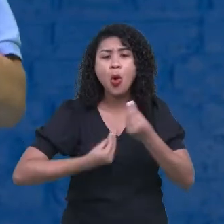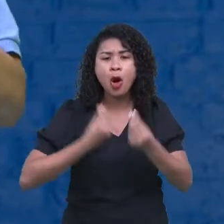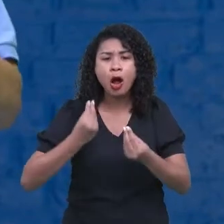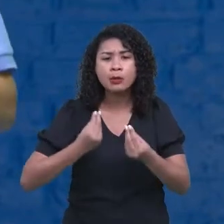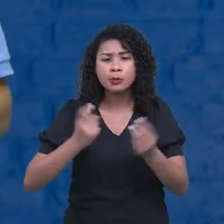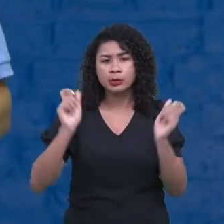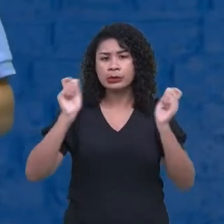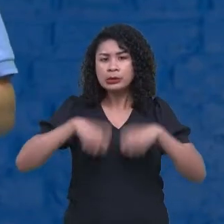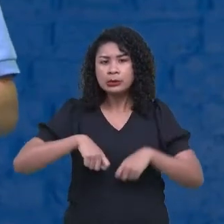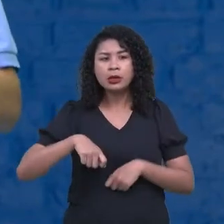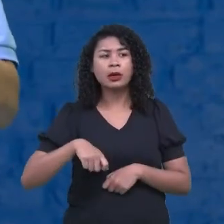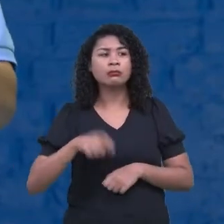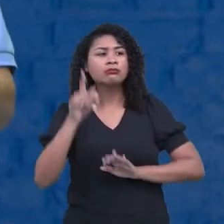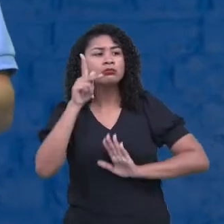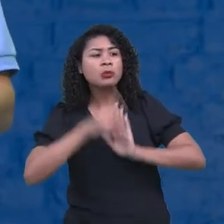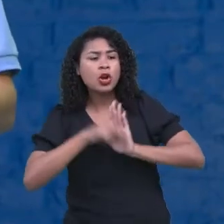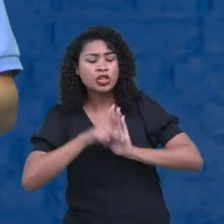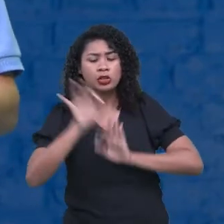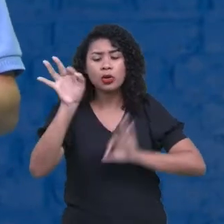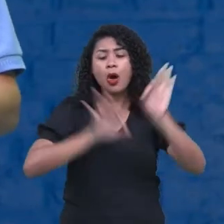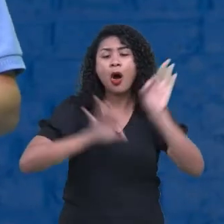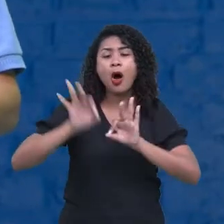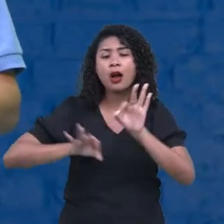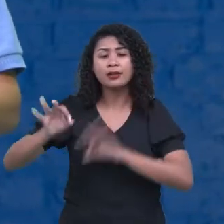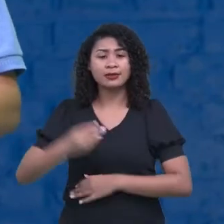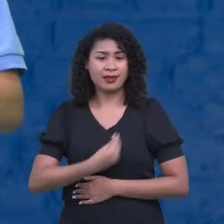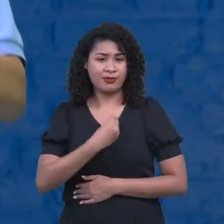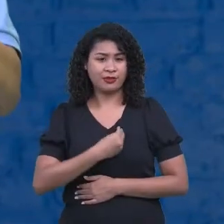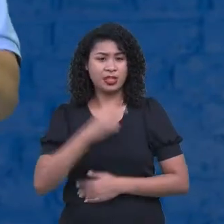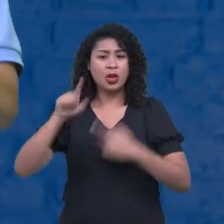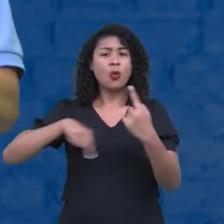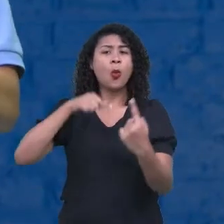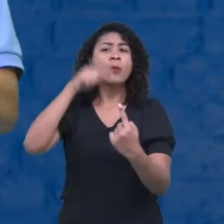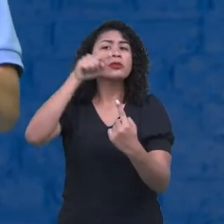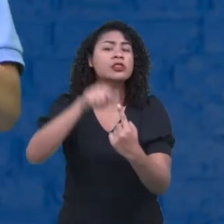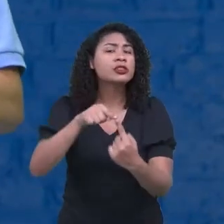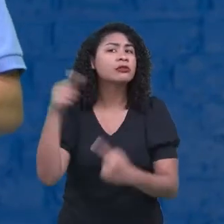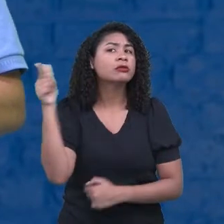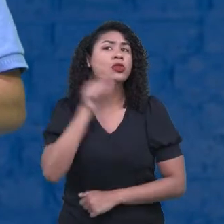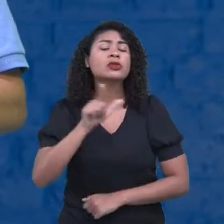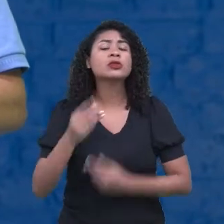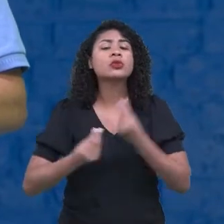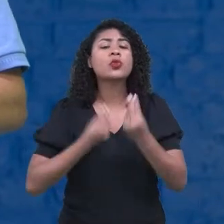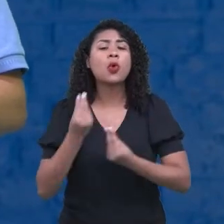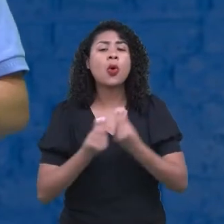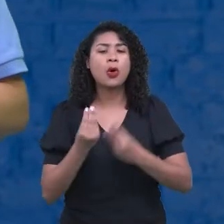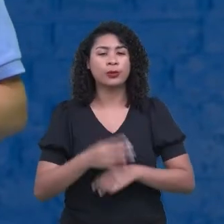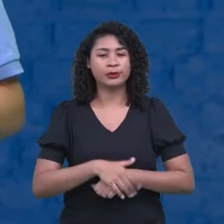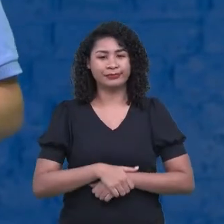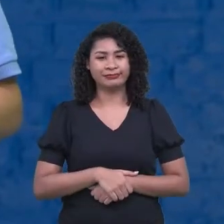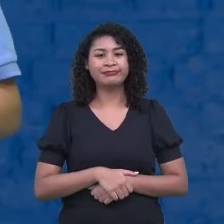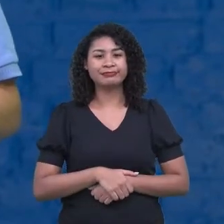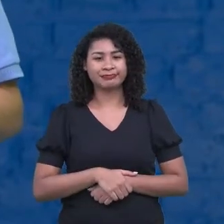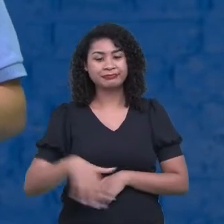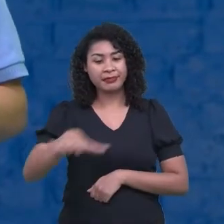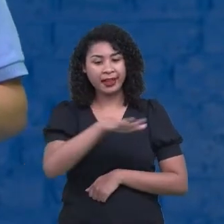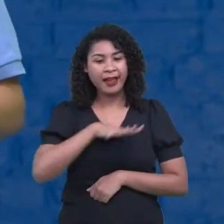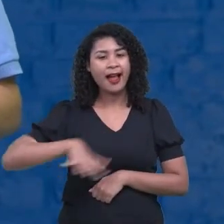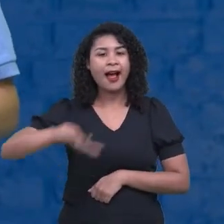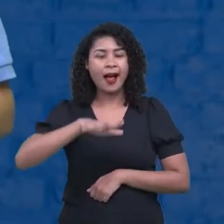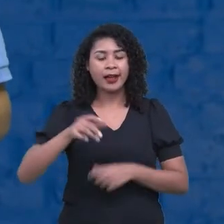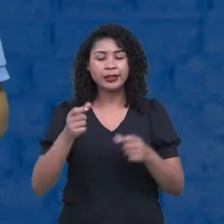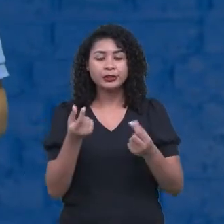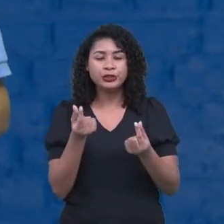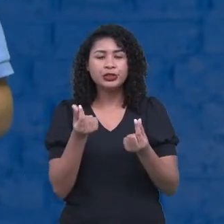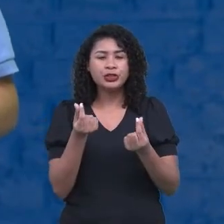Fazer os meus projetos, o que eu quero alcançar. O que a educação financeira vai me ajudar? A alcançar o quê?